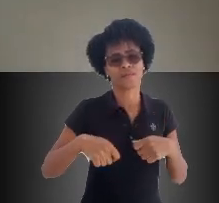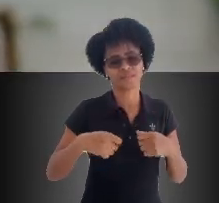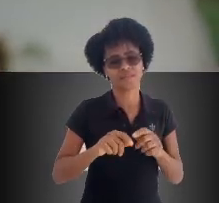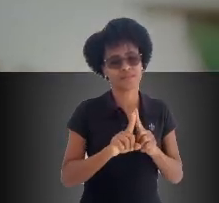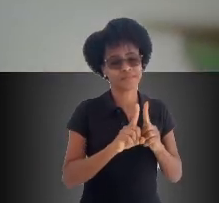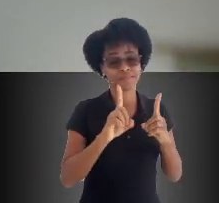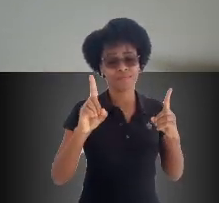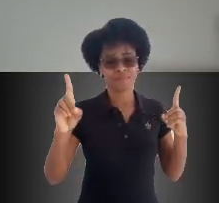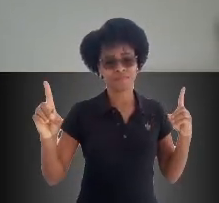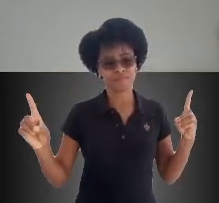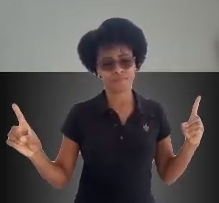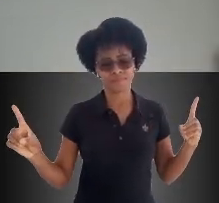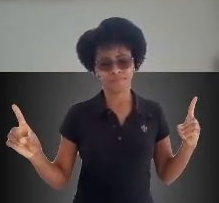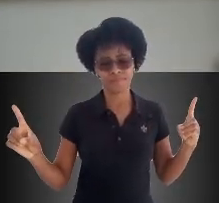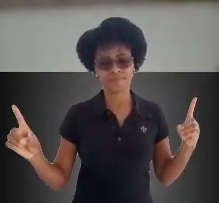distanciar.